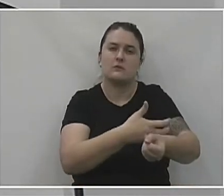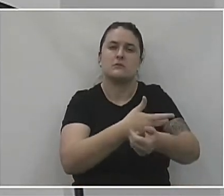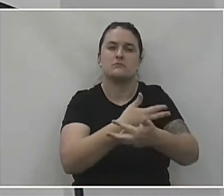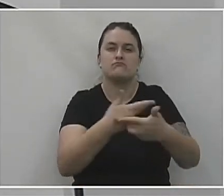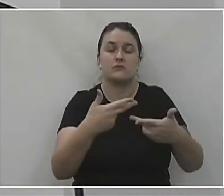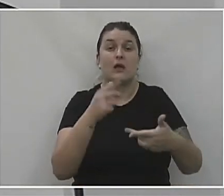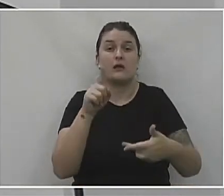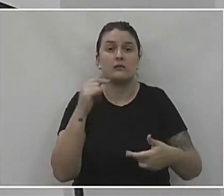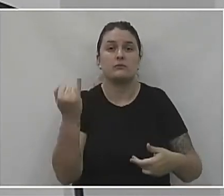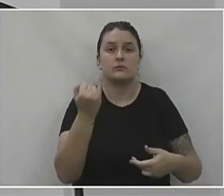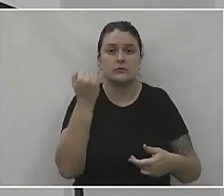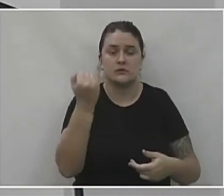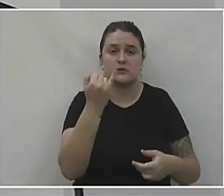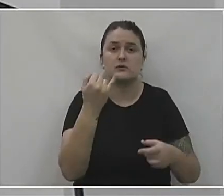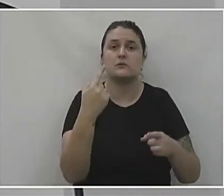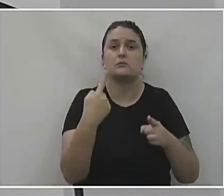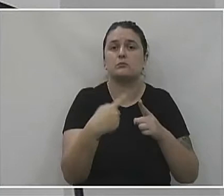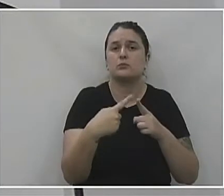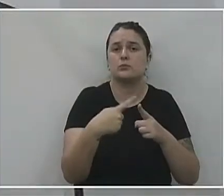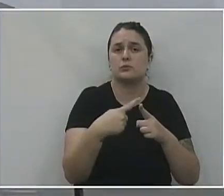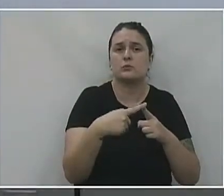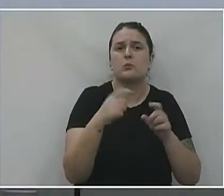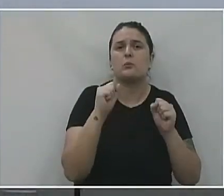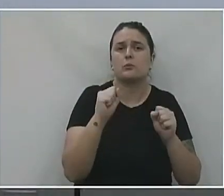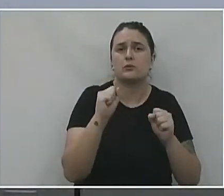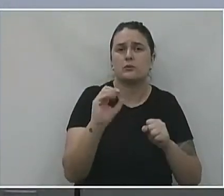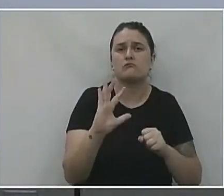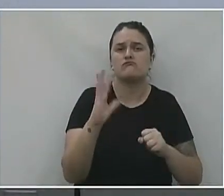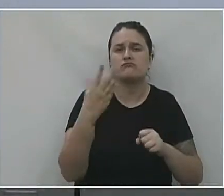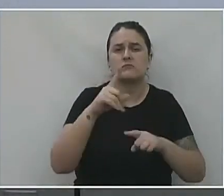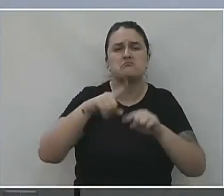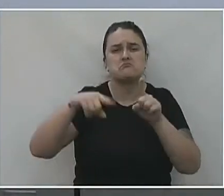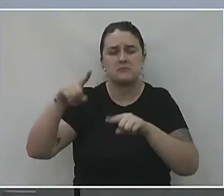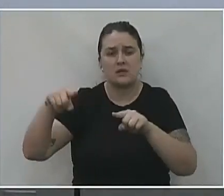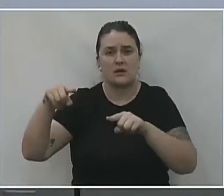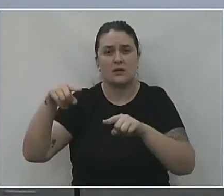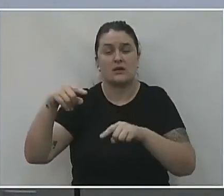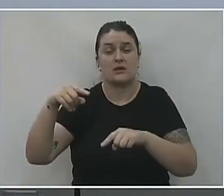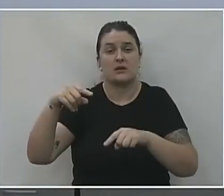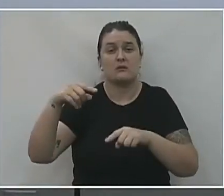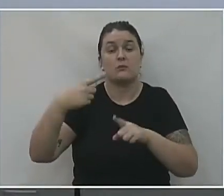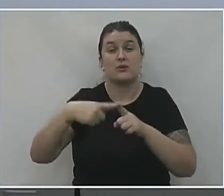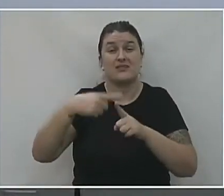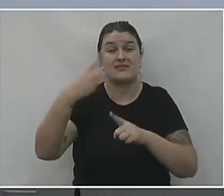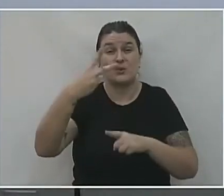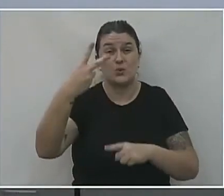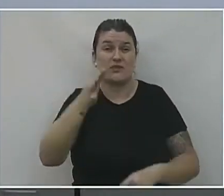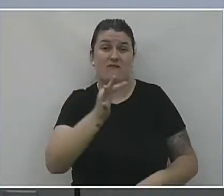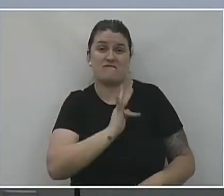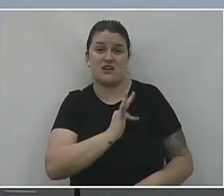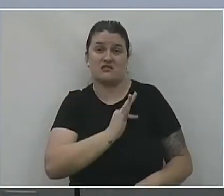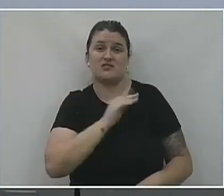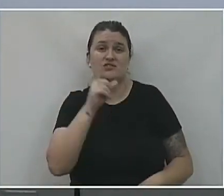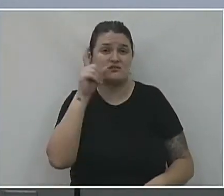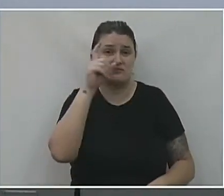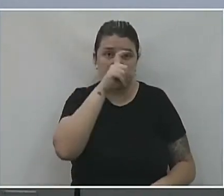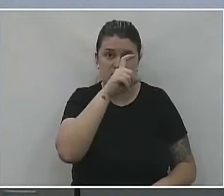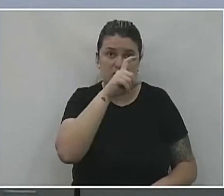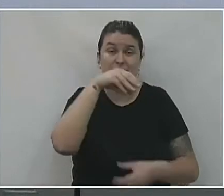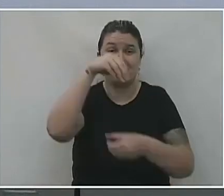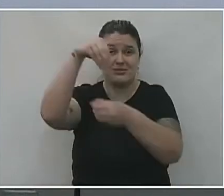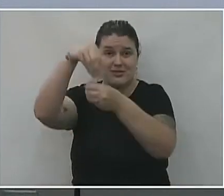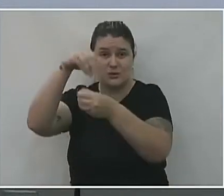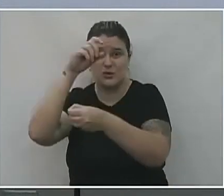importante, porque pode acontecer várias situações com o paciente na segunda fase. Dentro do hospital, já fazem isso.